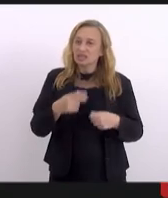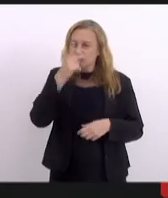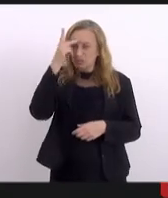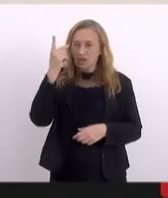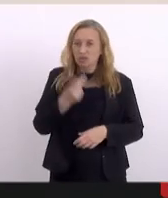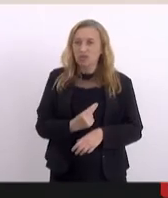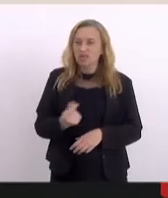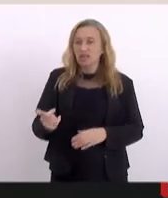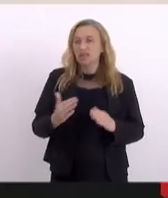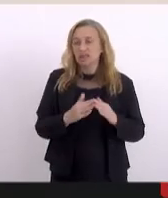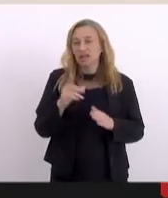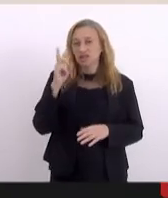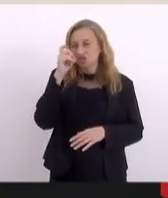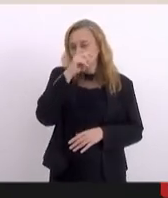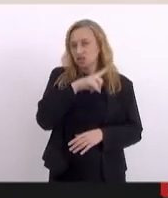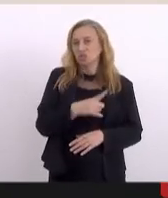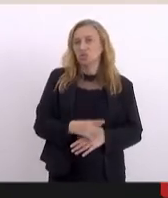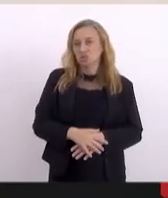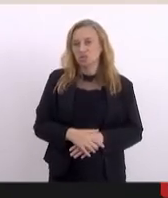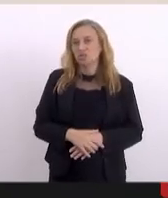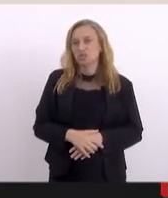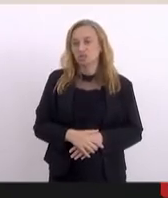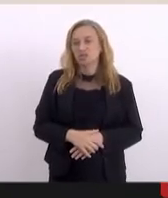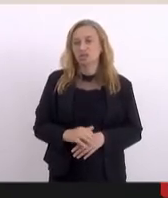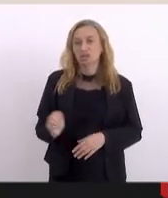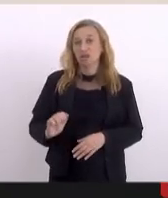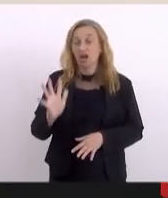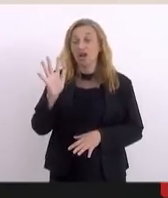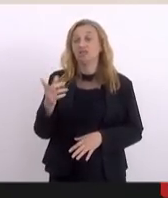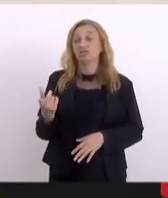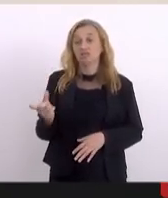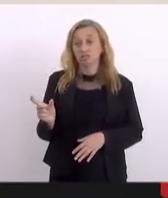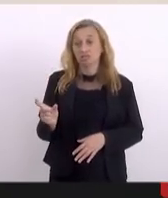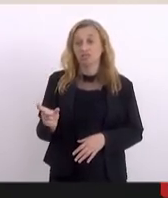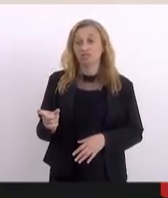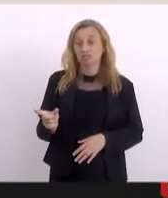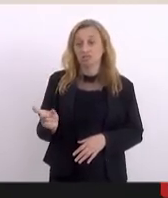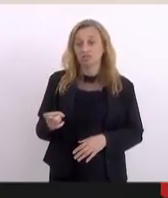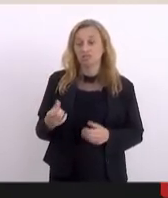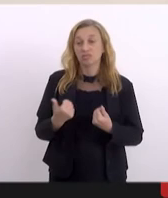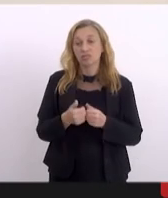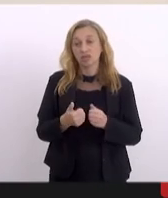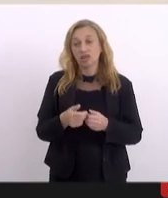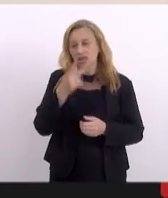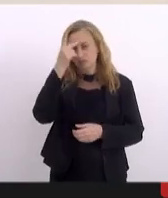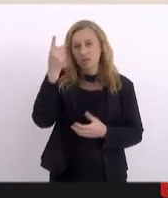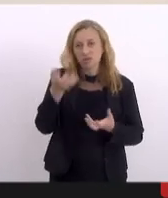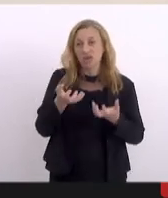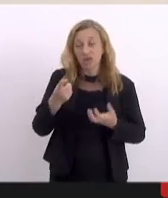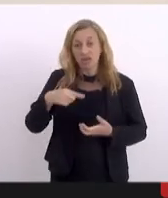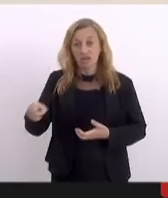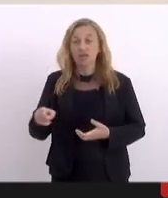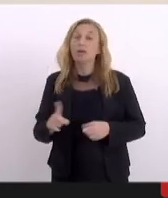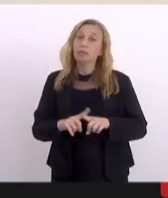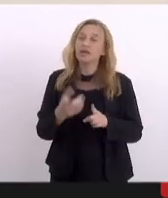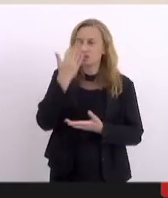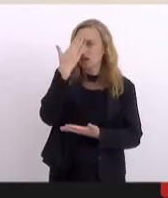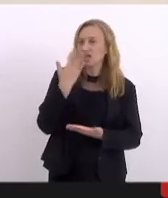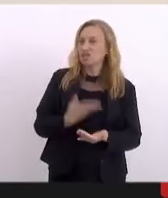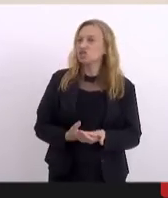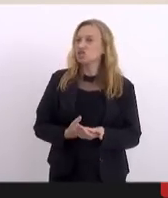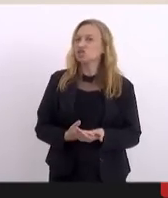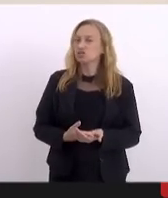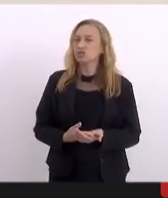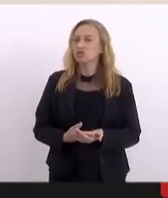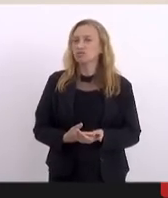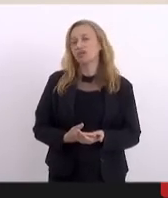ainda tem sido muito comprometida com as passagens caríssimas, enfim. E acaba que as pessoas querem muito participar, mas eu acredito que vai ficar